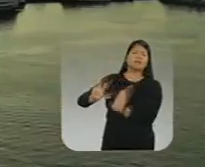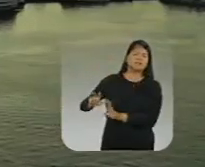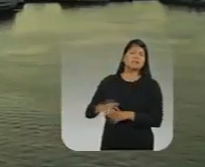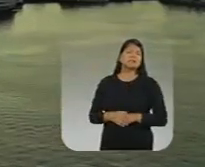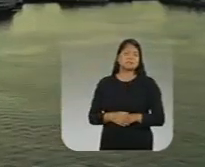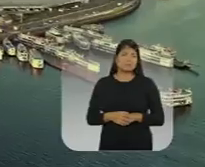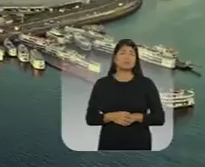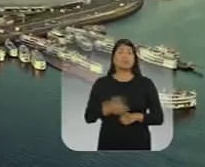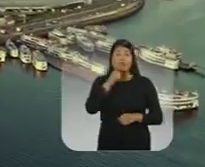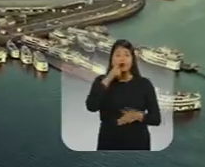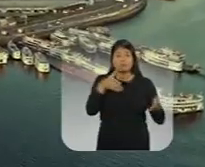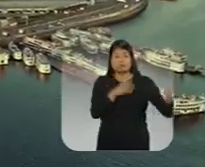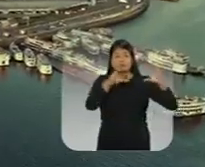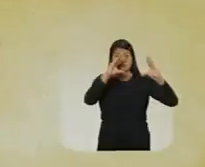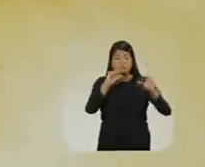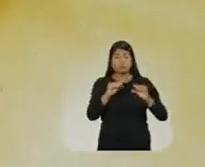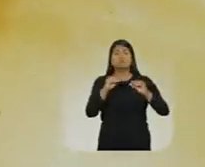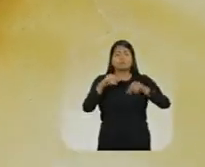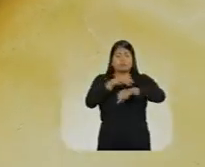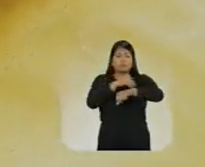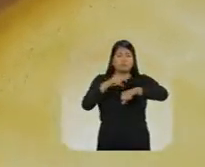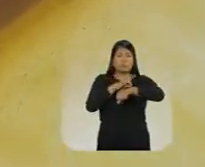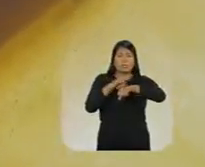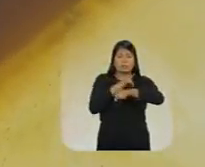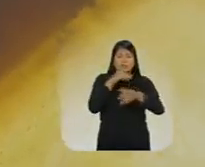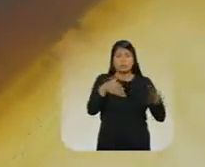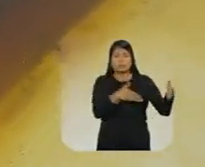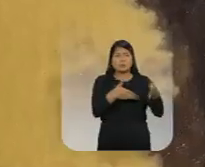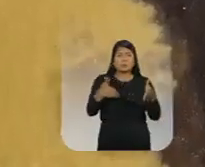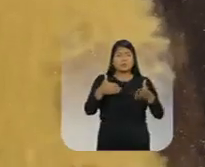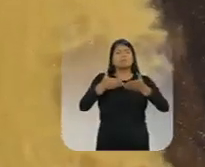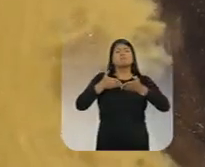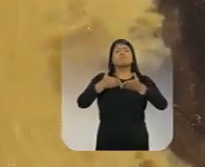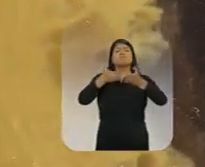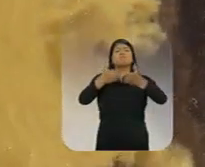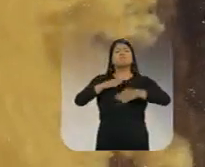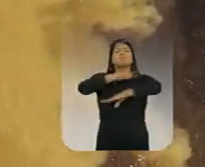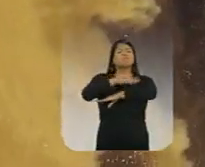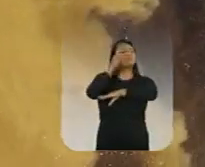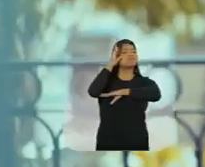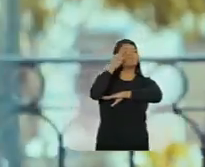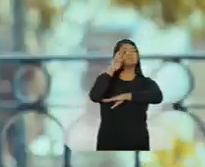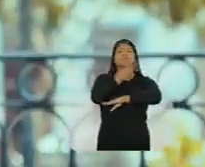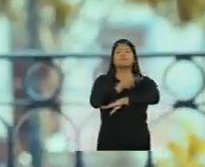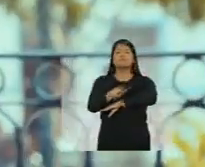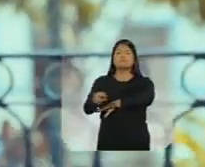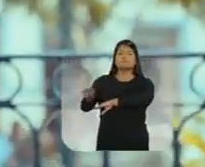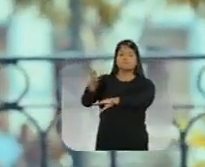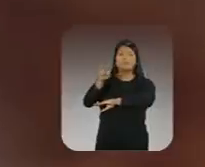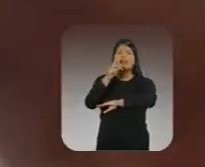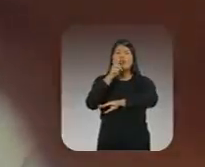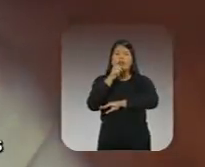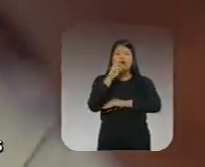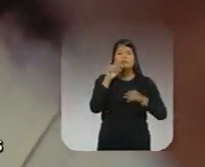da cidade Areia branquinha, preta e alve negra E terça escura de estufa Resolvi